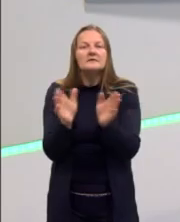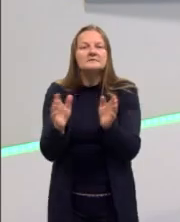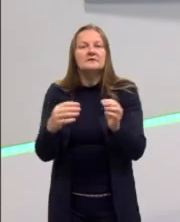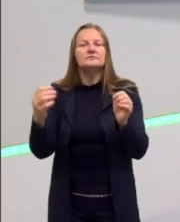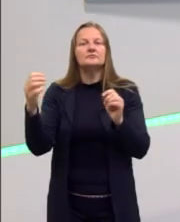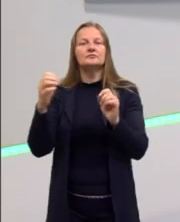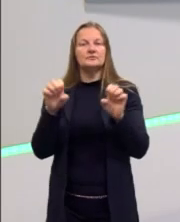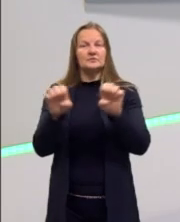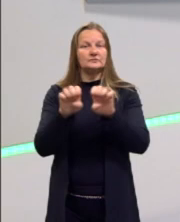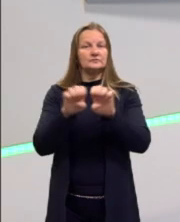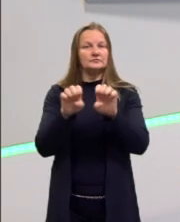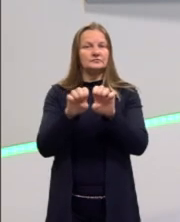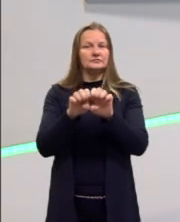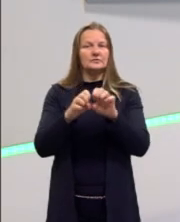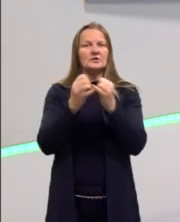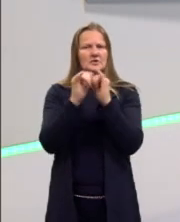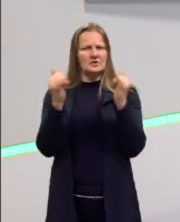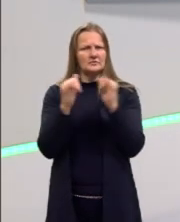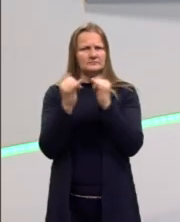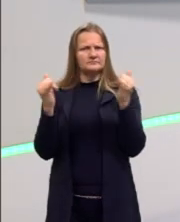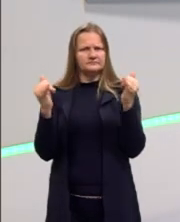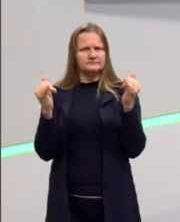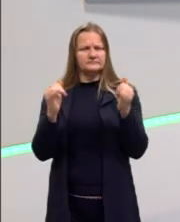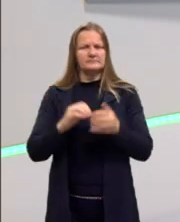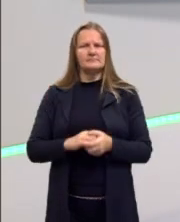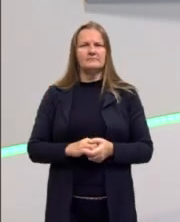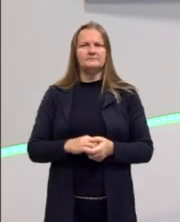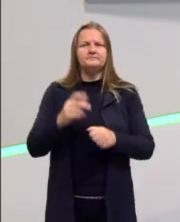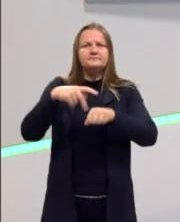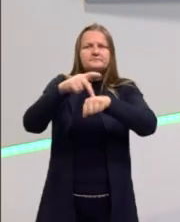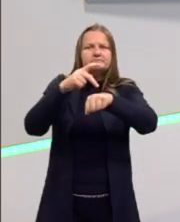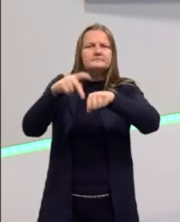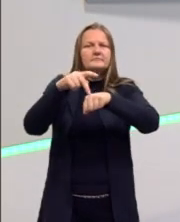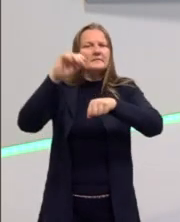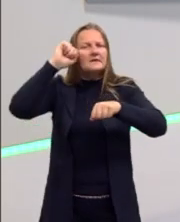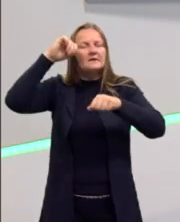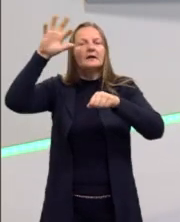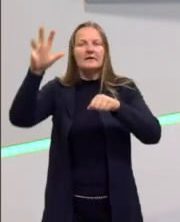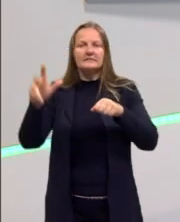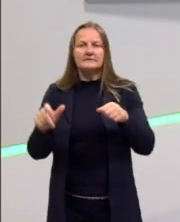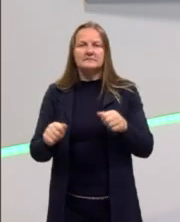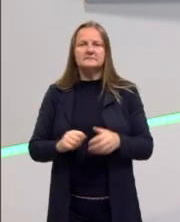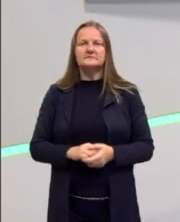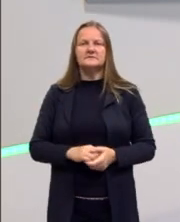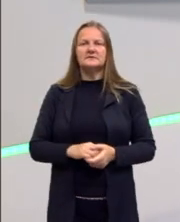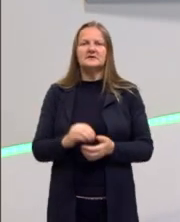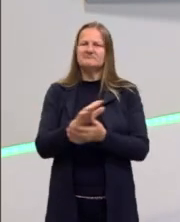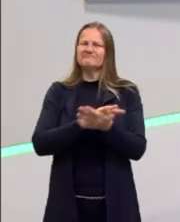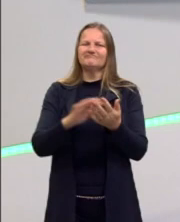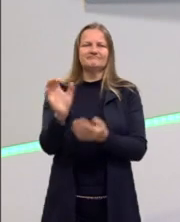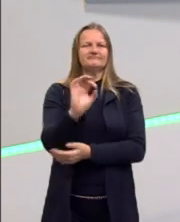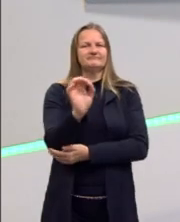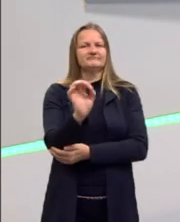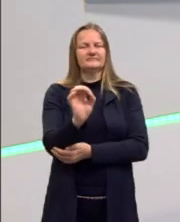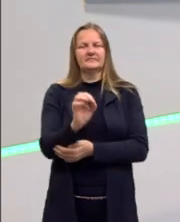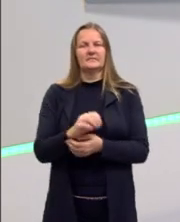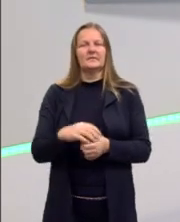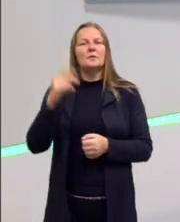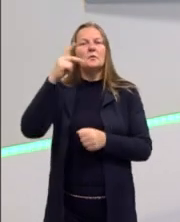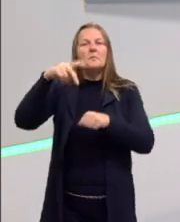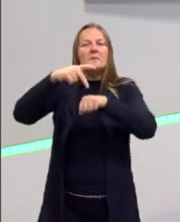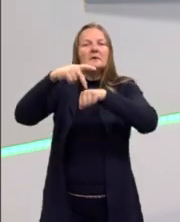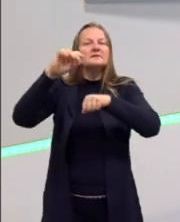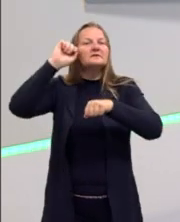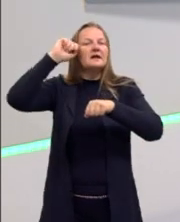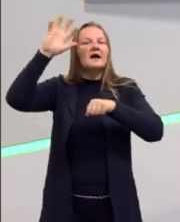infraestrutura energética dos países africanos e não era isso que eles queriam. Os países africanos ainda